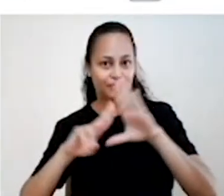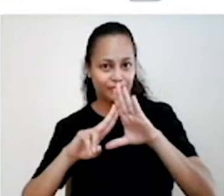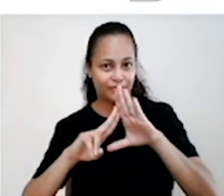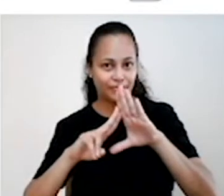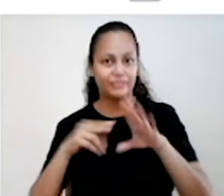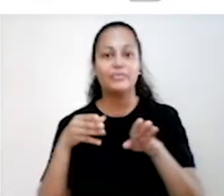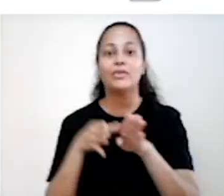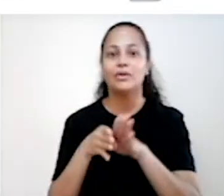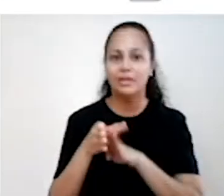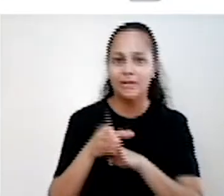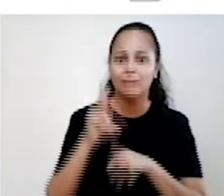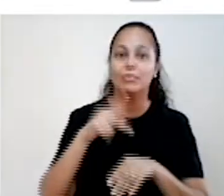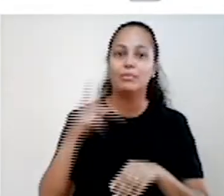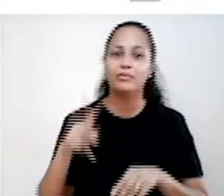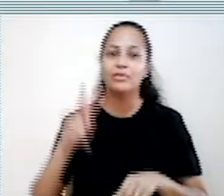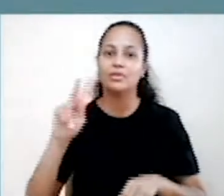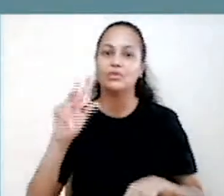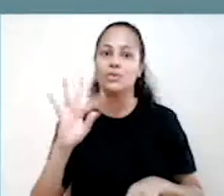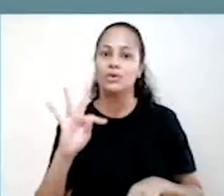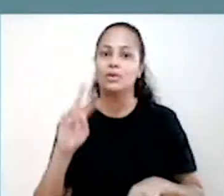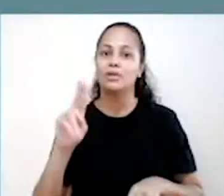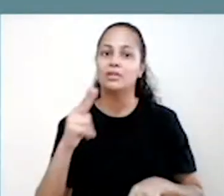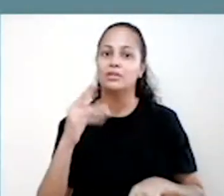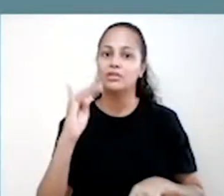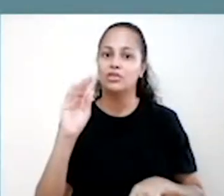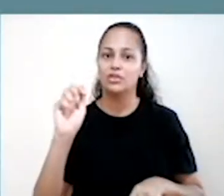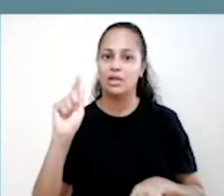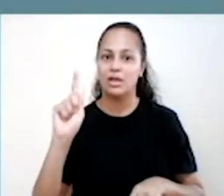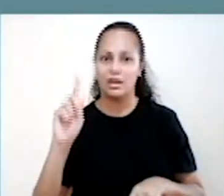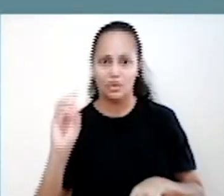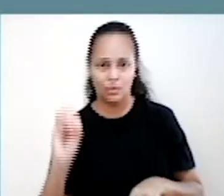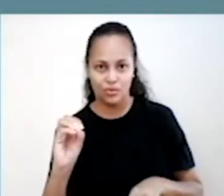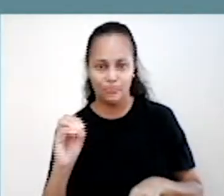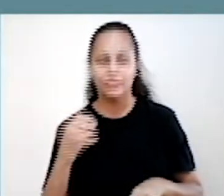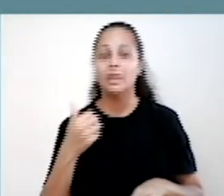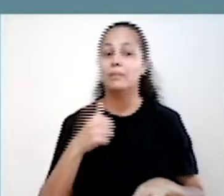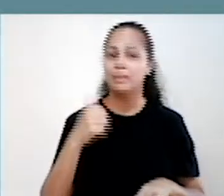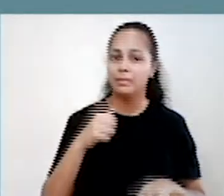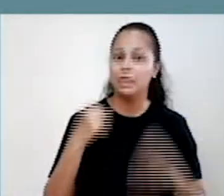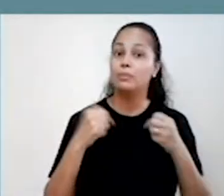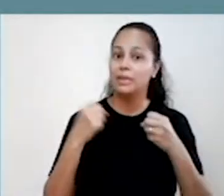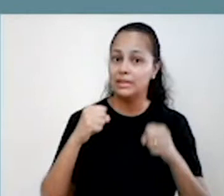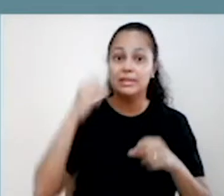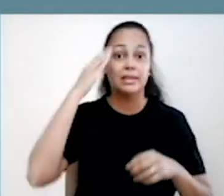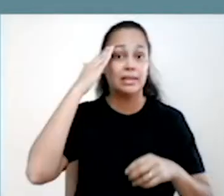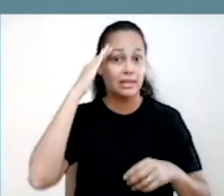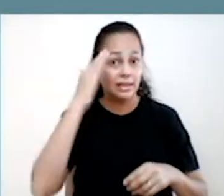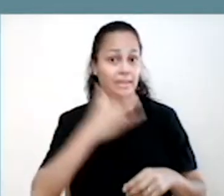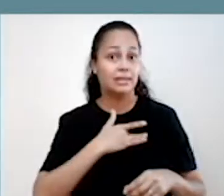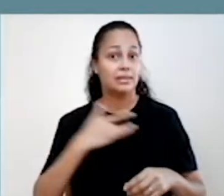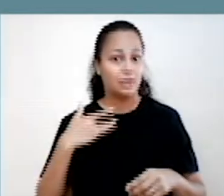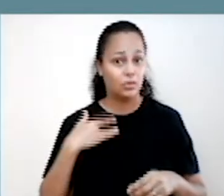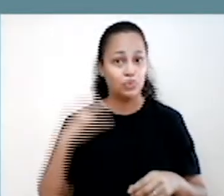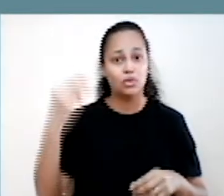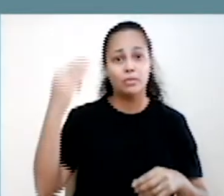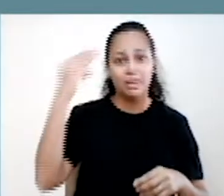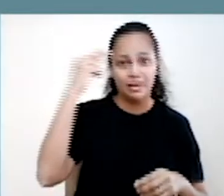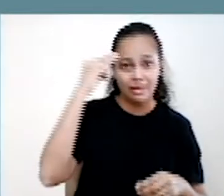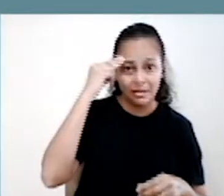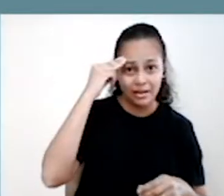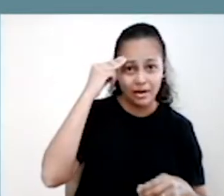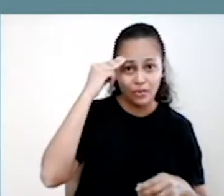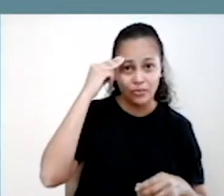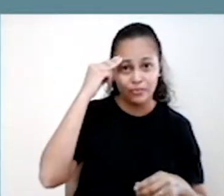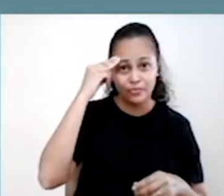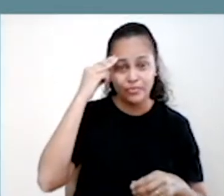especialista Tiago Gabriel. Em primeiro lugar, é necessário entender que a saúde mental é mais do que a ausência de